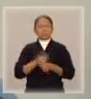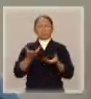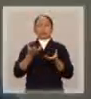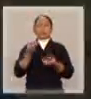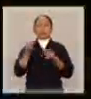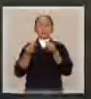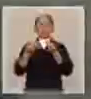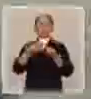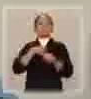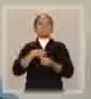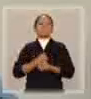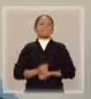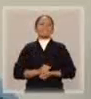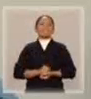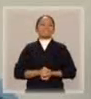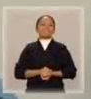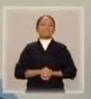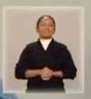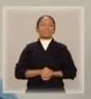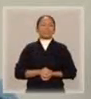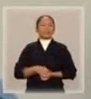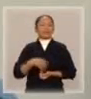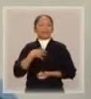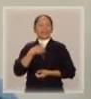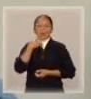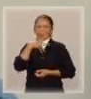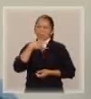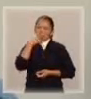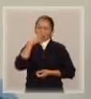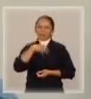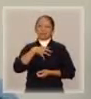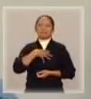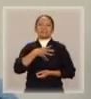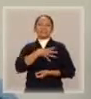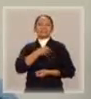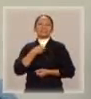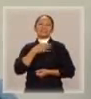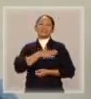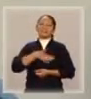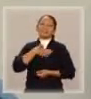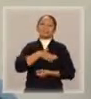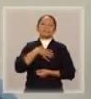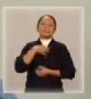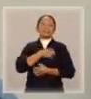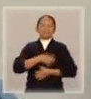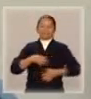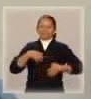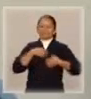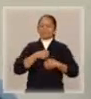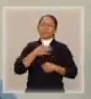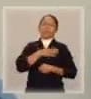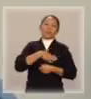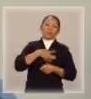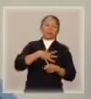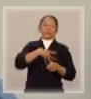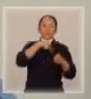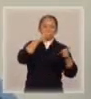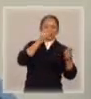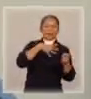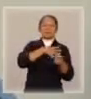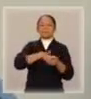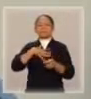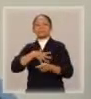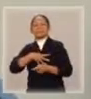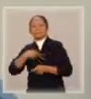confusões todas? Eu sinto um certo grau de angústia que ela tem, que ela gosta de agradar tanto o pai quanto a mãe. Isso é